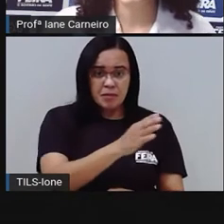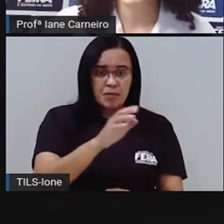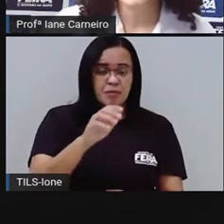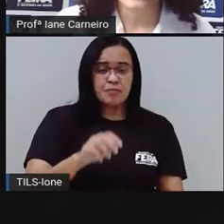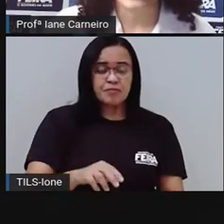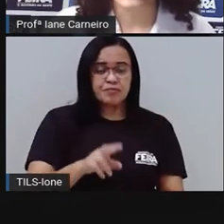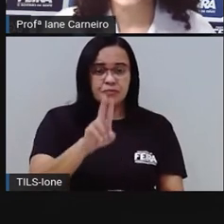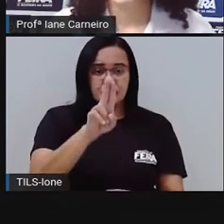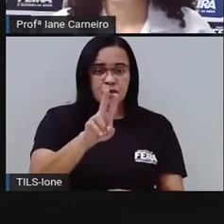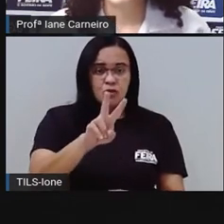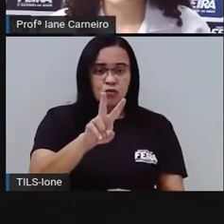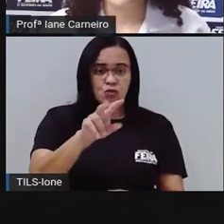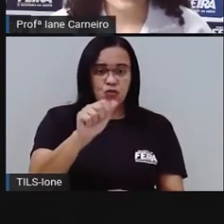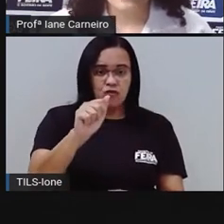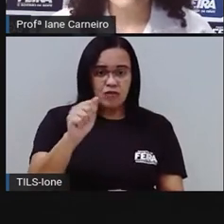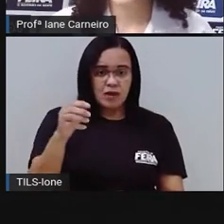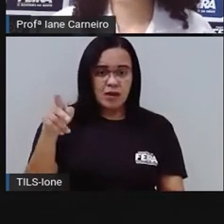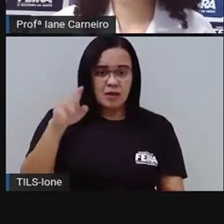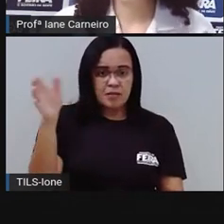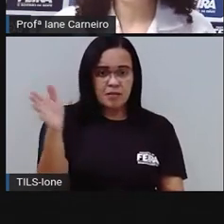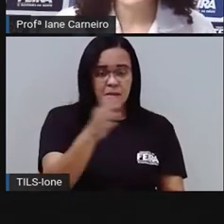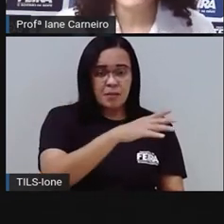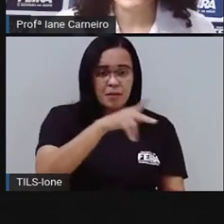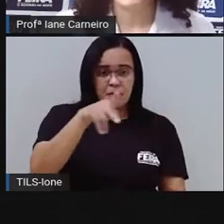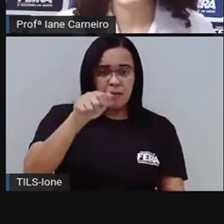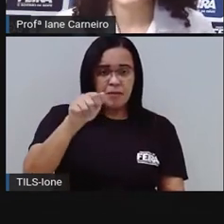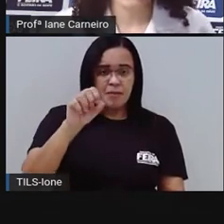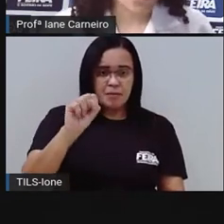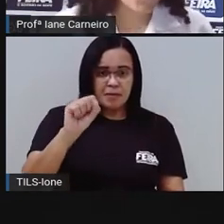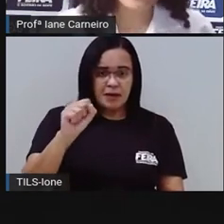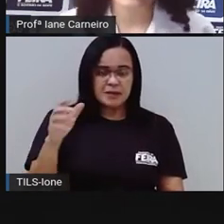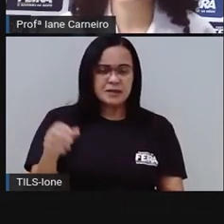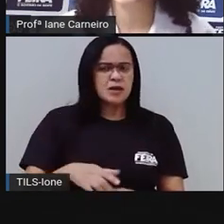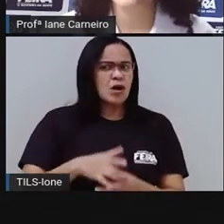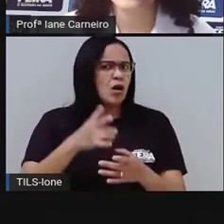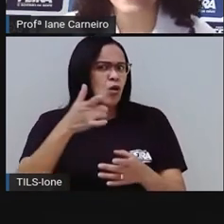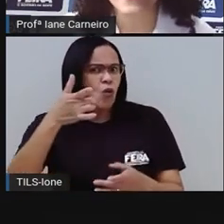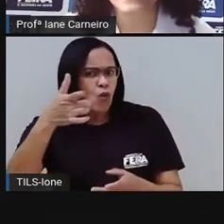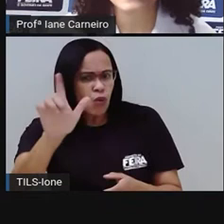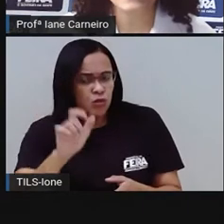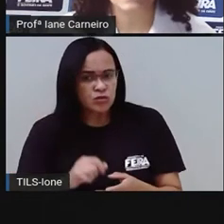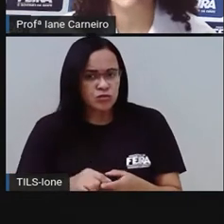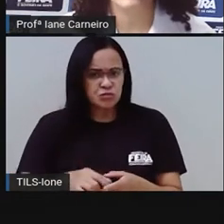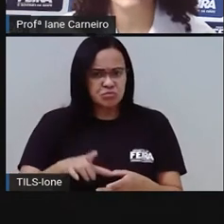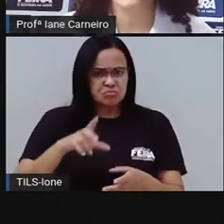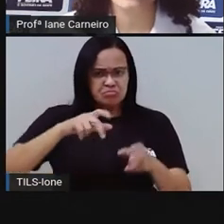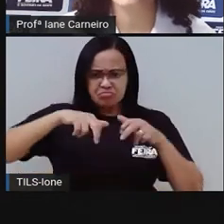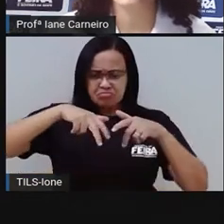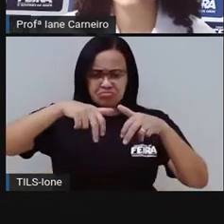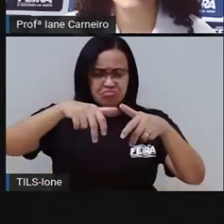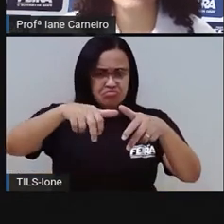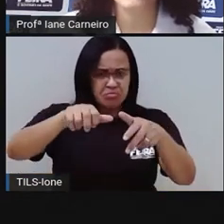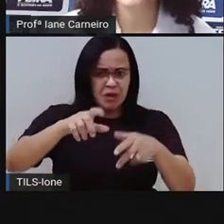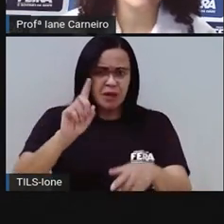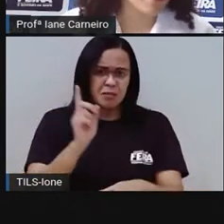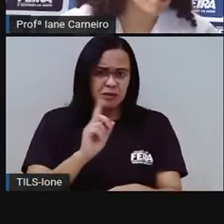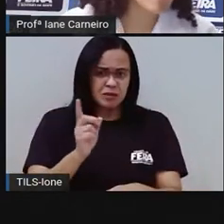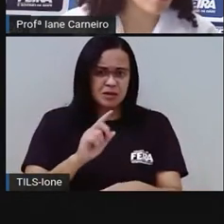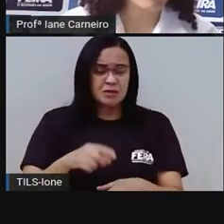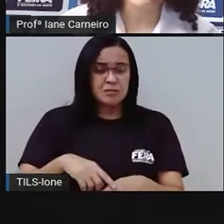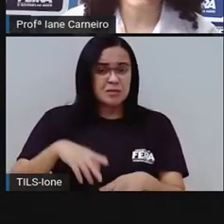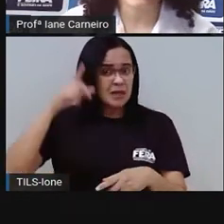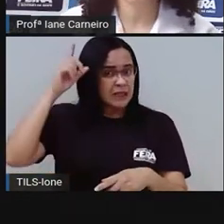Adivinha o que é? Tem pé, mas não caminha. Tem olho, mas não vê. Tem cabelo, mas não tem